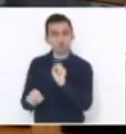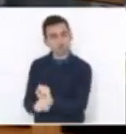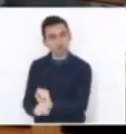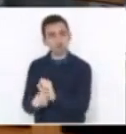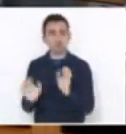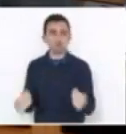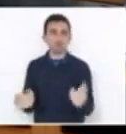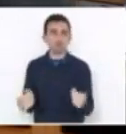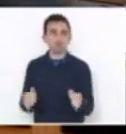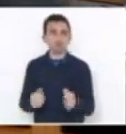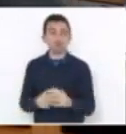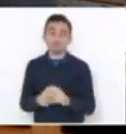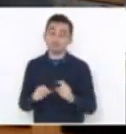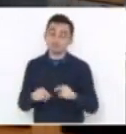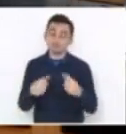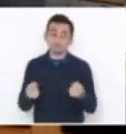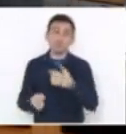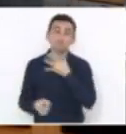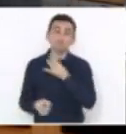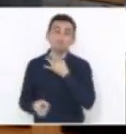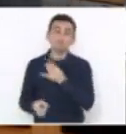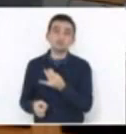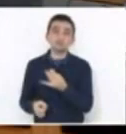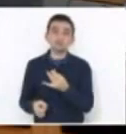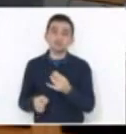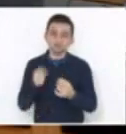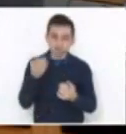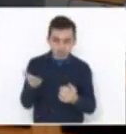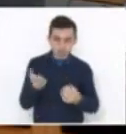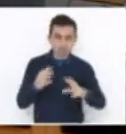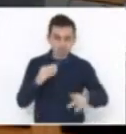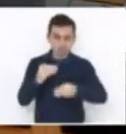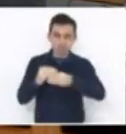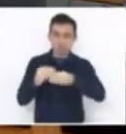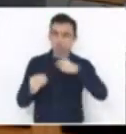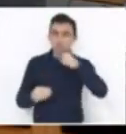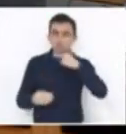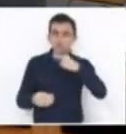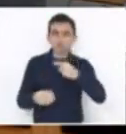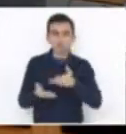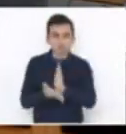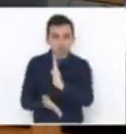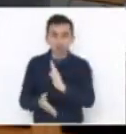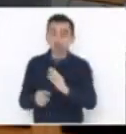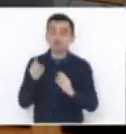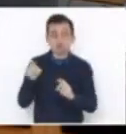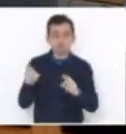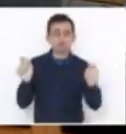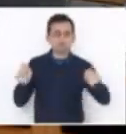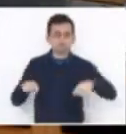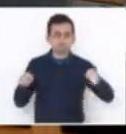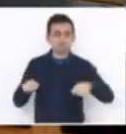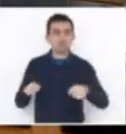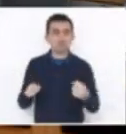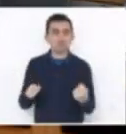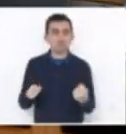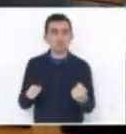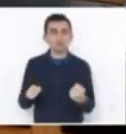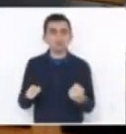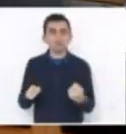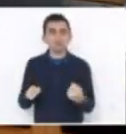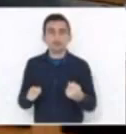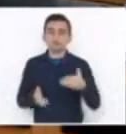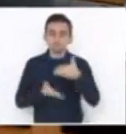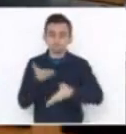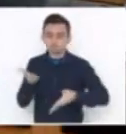Catarina. Portanto, deputado Cobalquini, mesmo que a sua emenda não seja aprovada, o senhor ainda tem condições de ser atendido